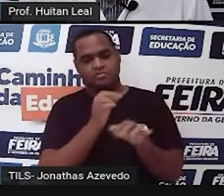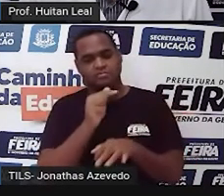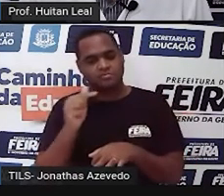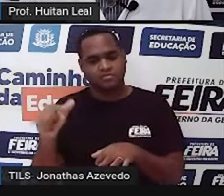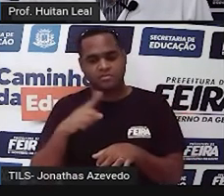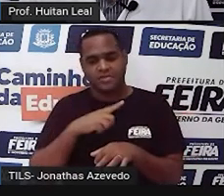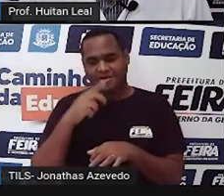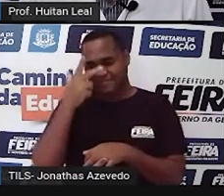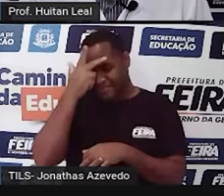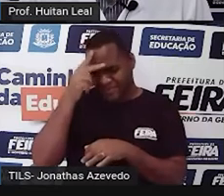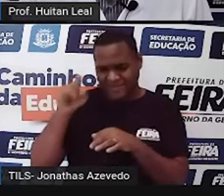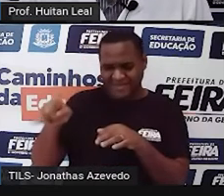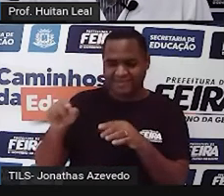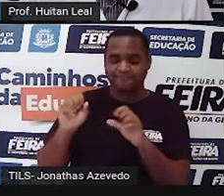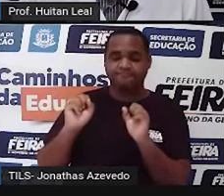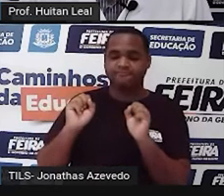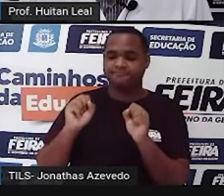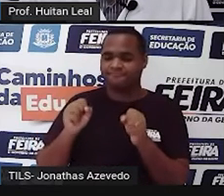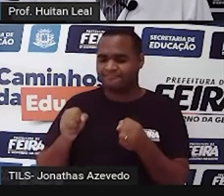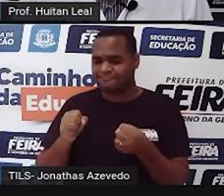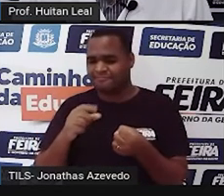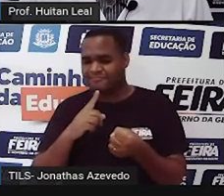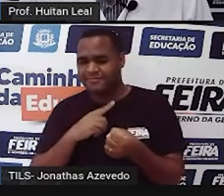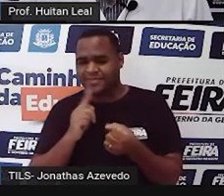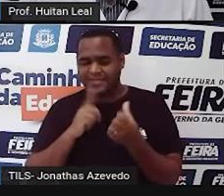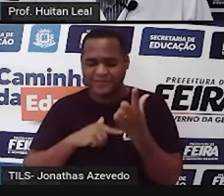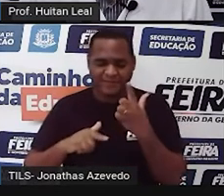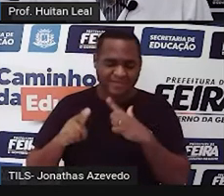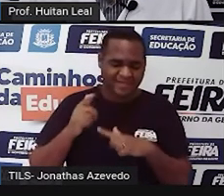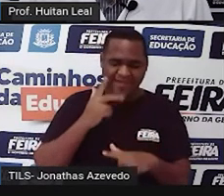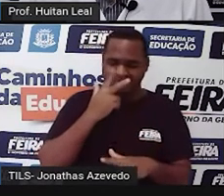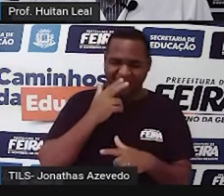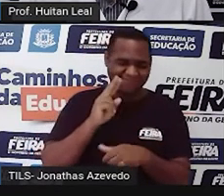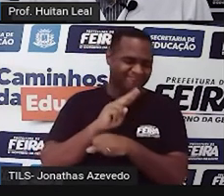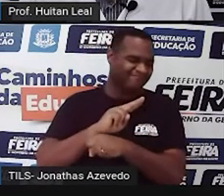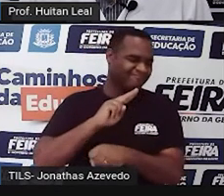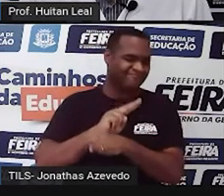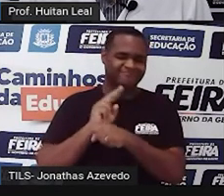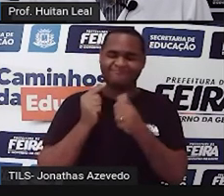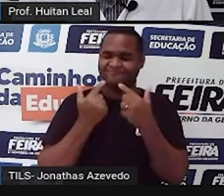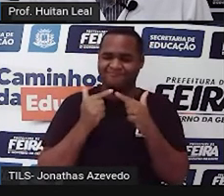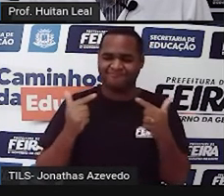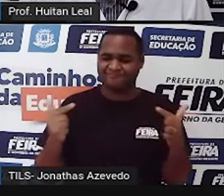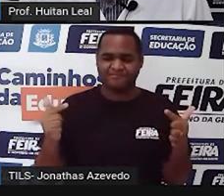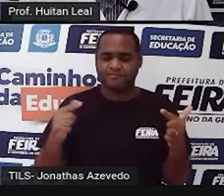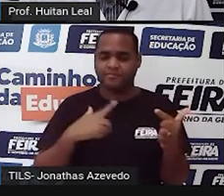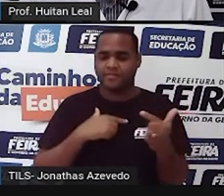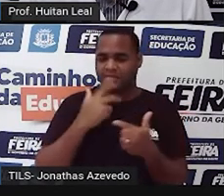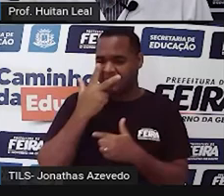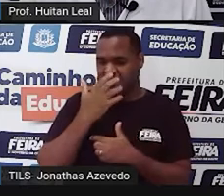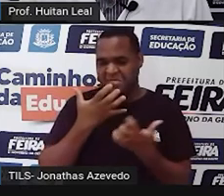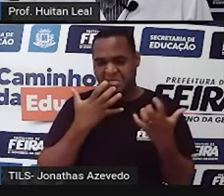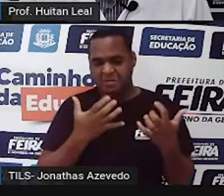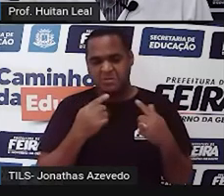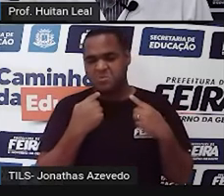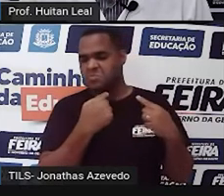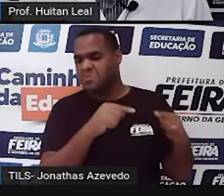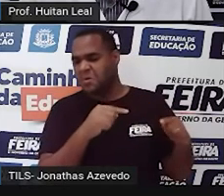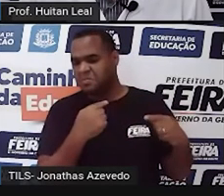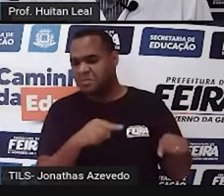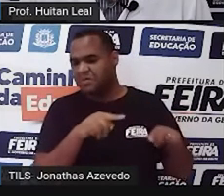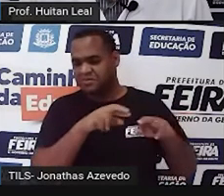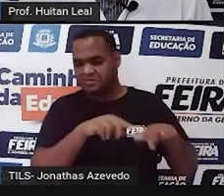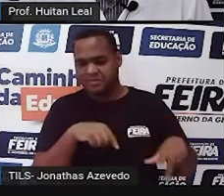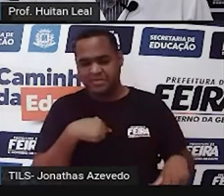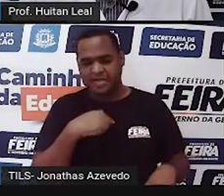alguém ainda mais cinzento, trágico e desesperançado. Há sempre alguém para ser chutado por expressar a